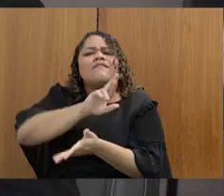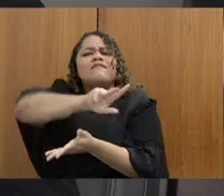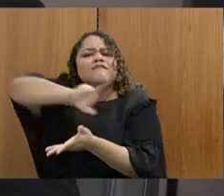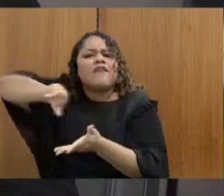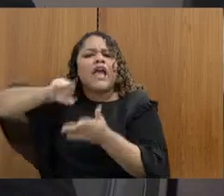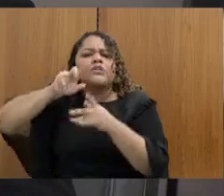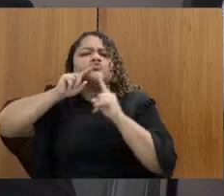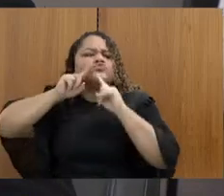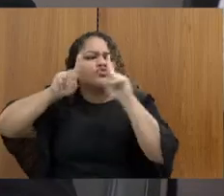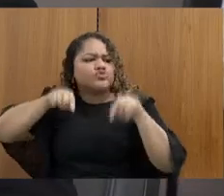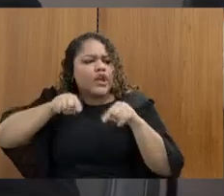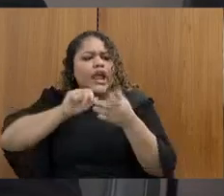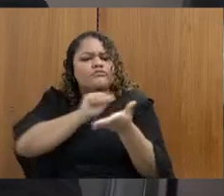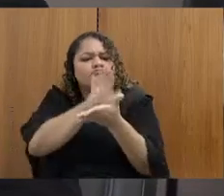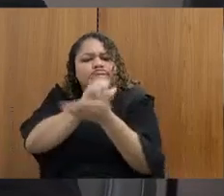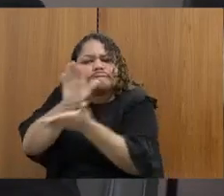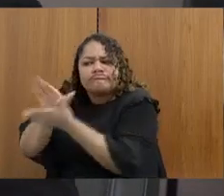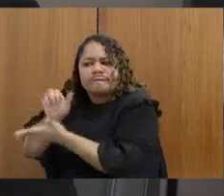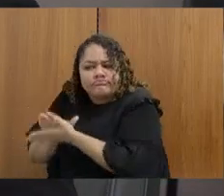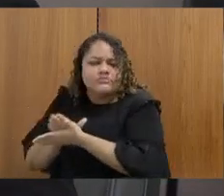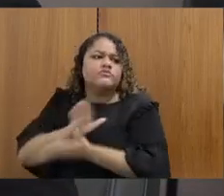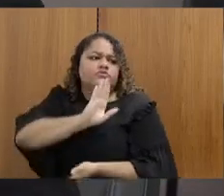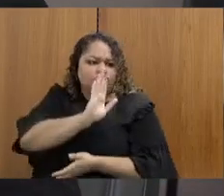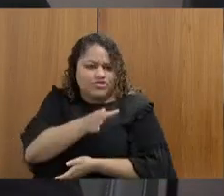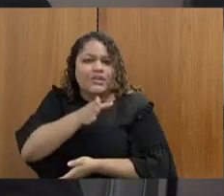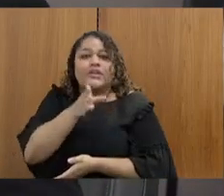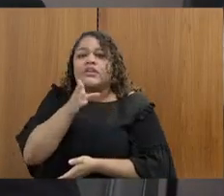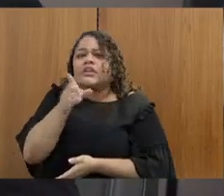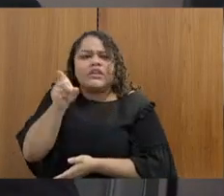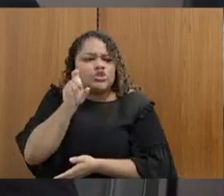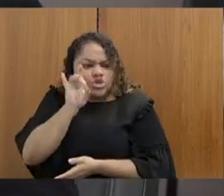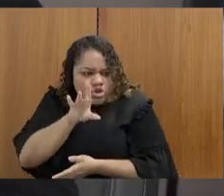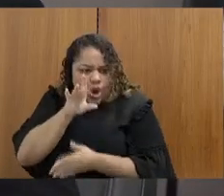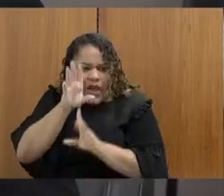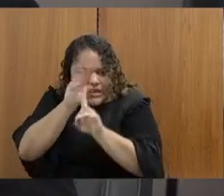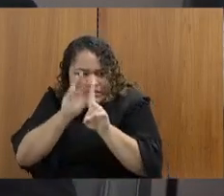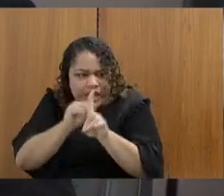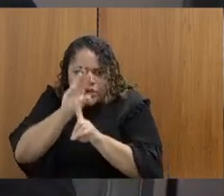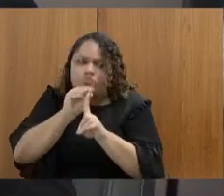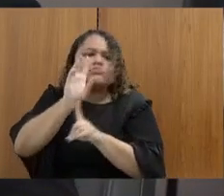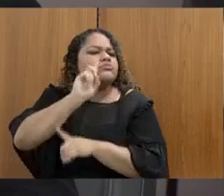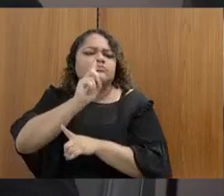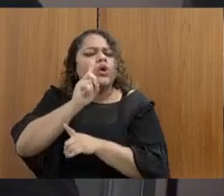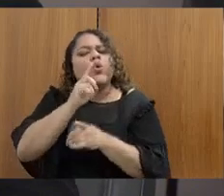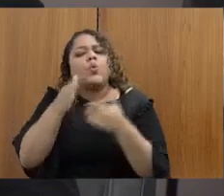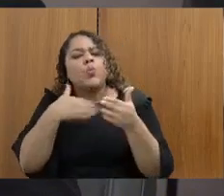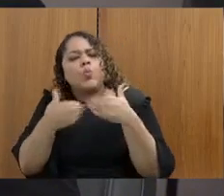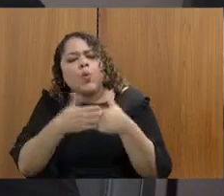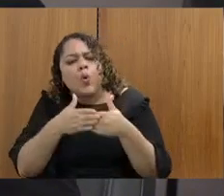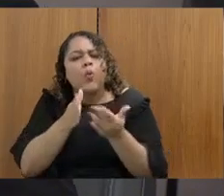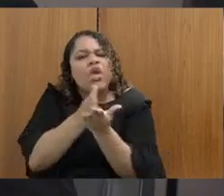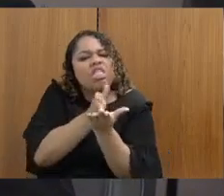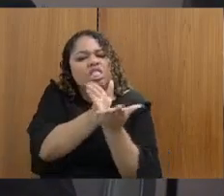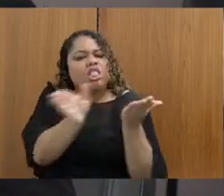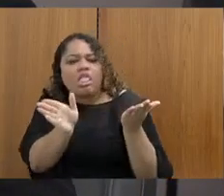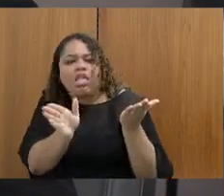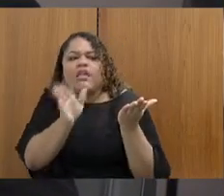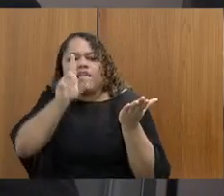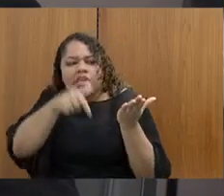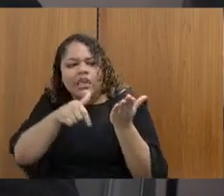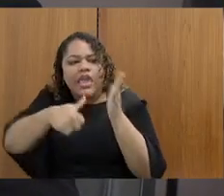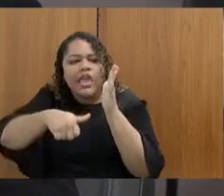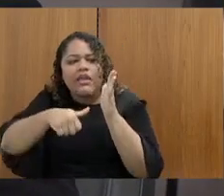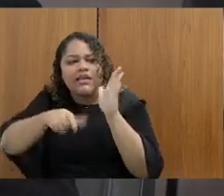secretaria, não necessariamente por assédio, mas qualquer deslize que se corresponda a uma ilegalidade, e se for caso de